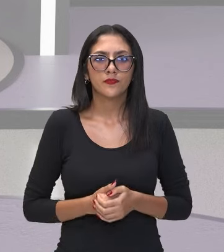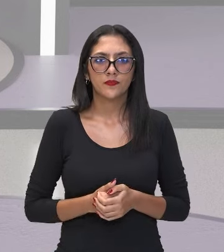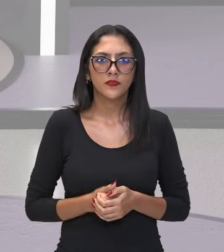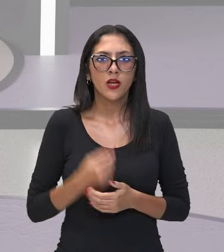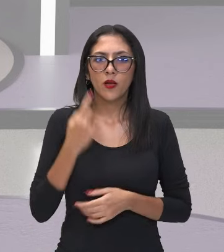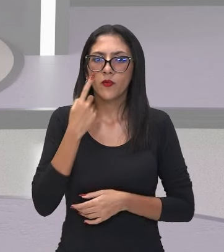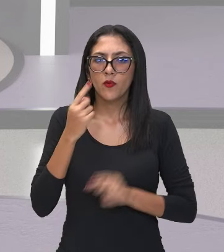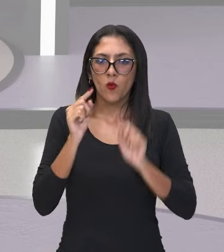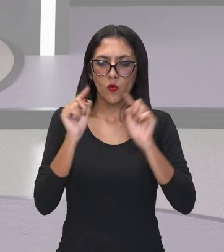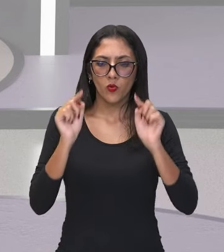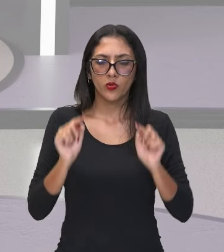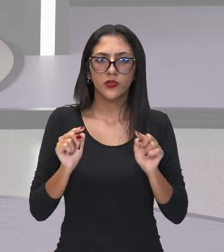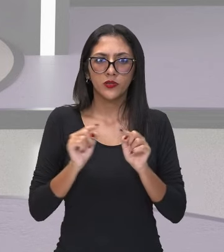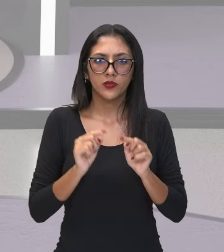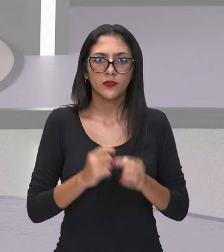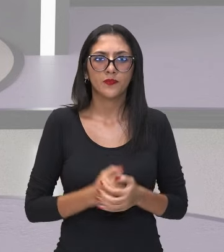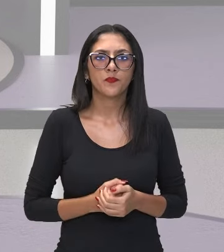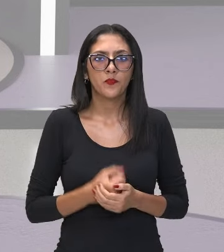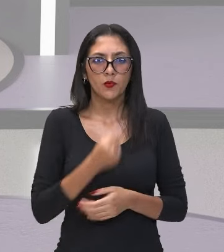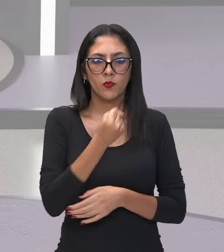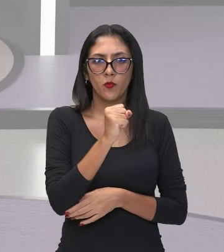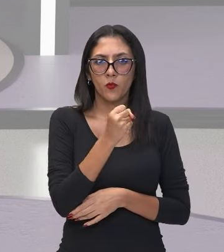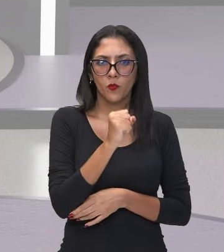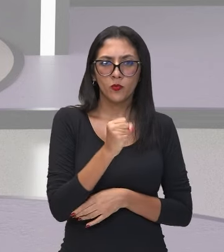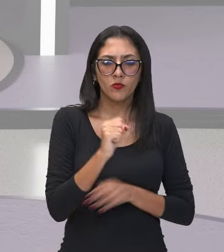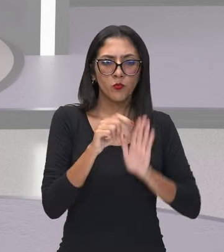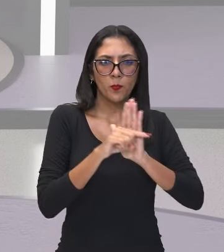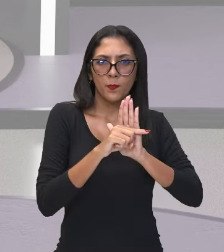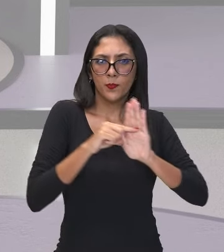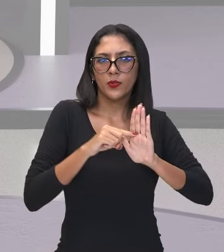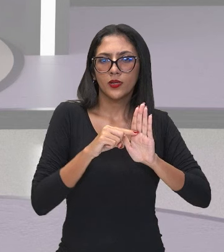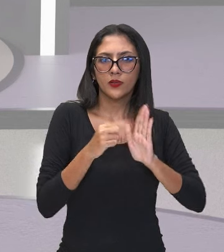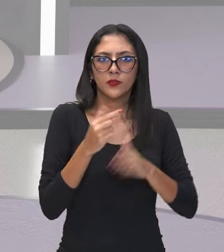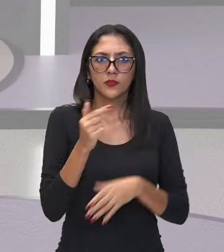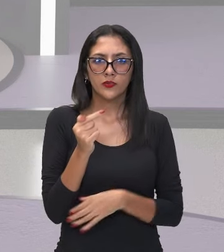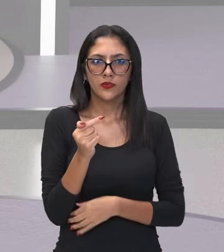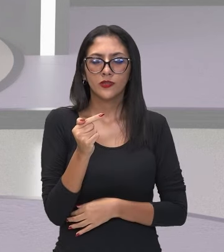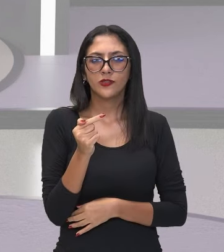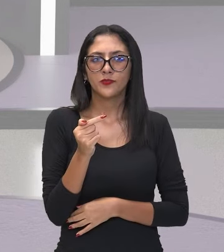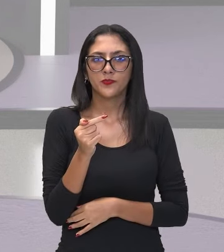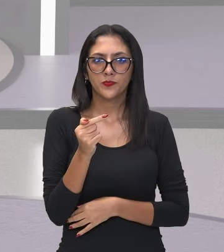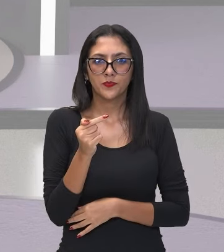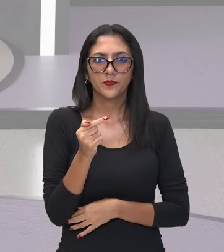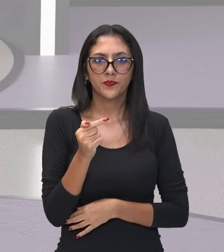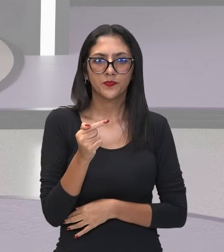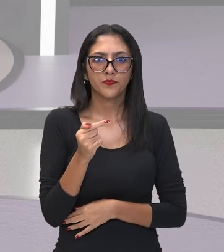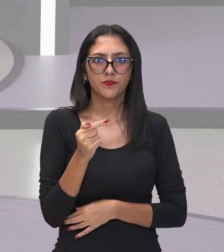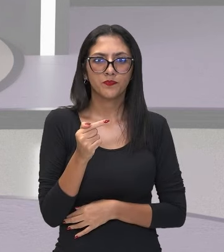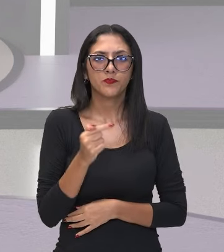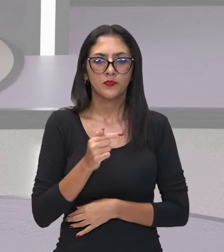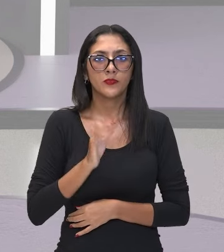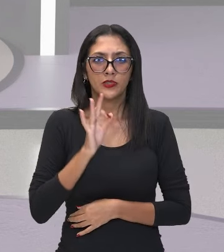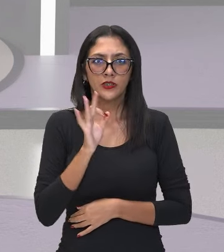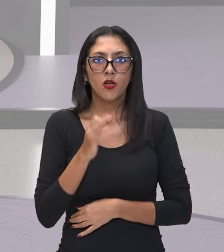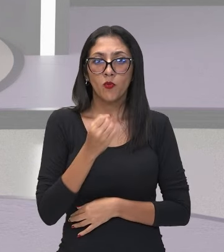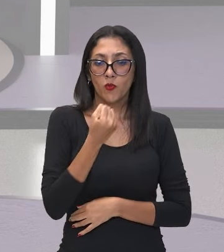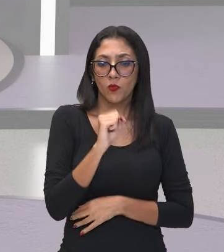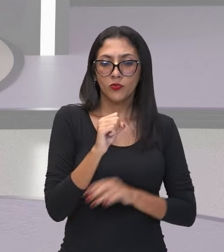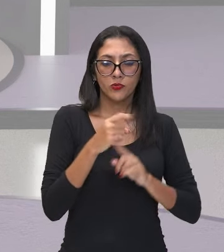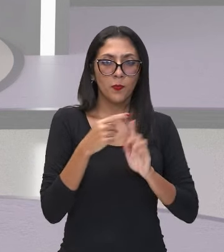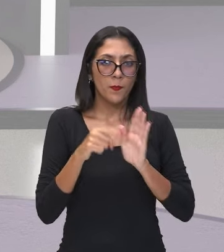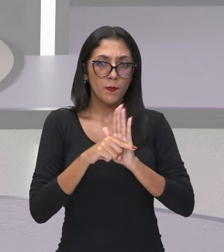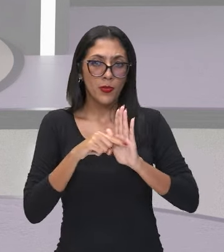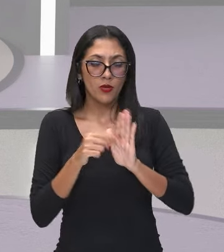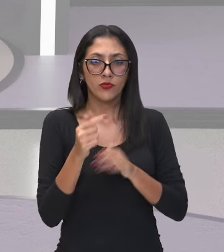no colchete. Quem? 8 menos 7. Exatamente. 8 menos 7 dá